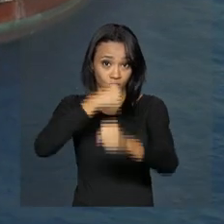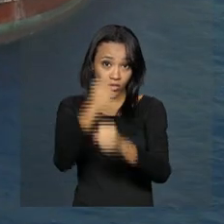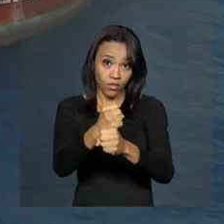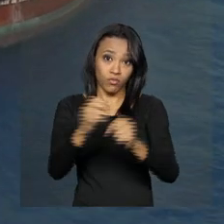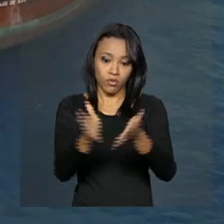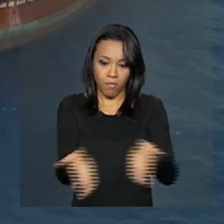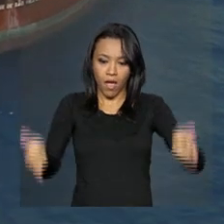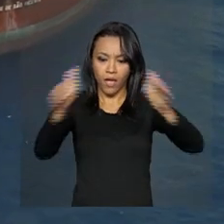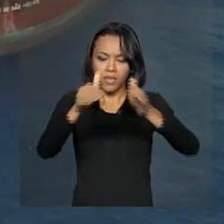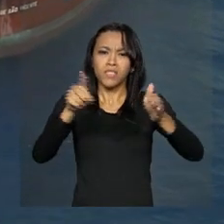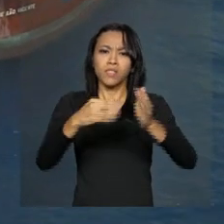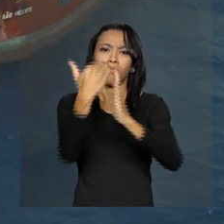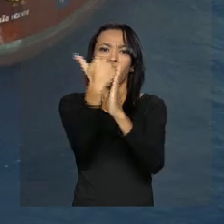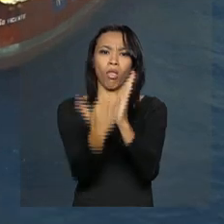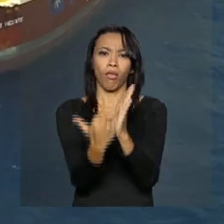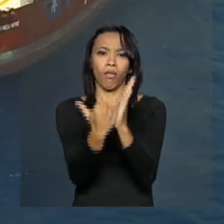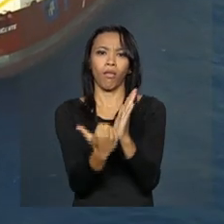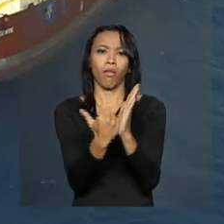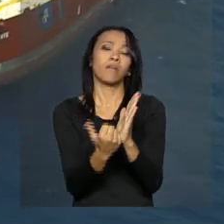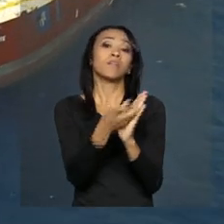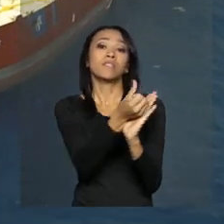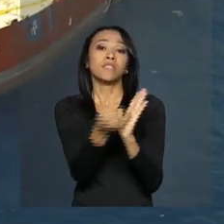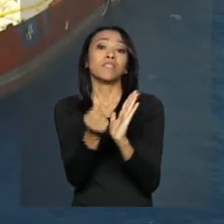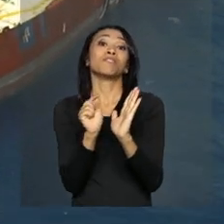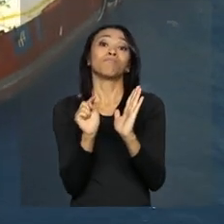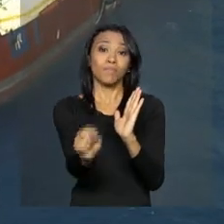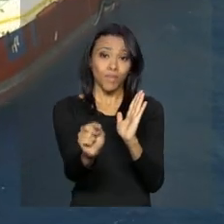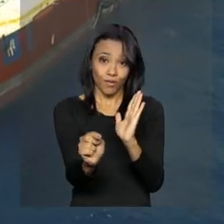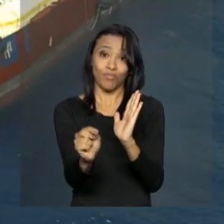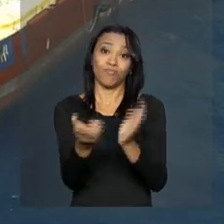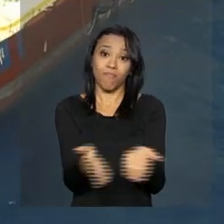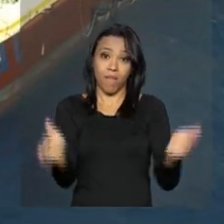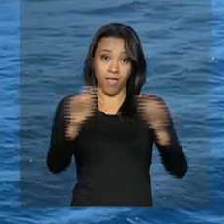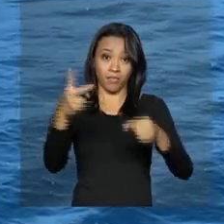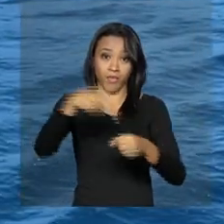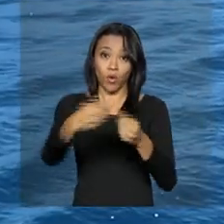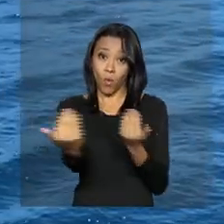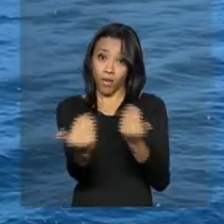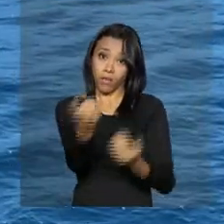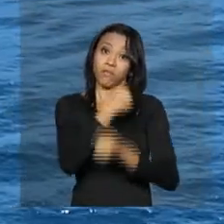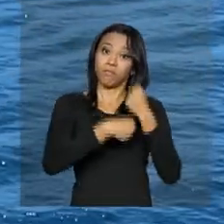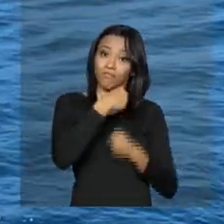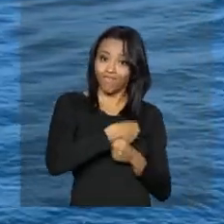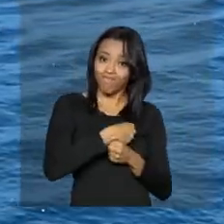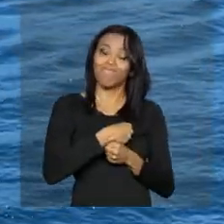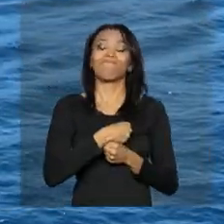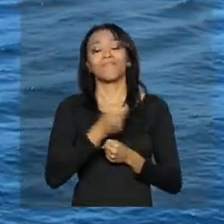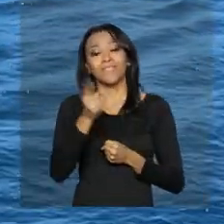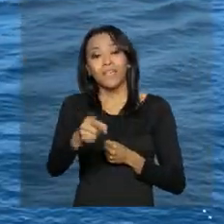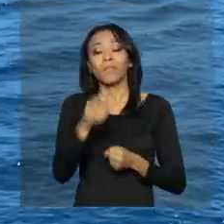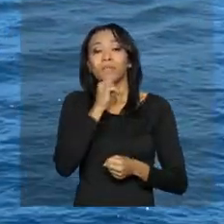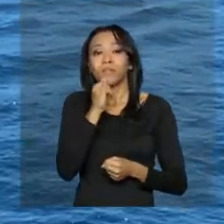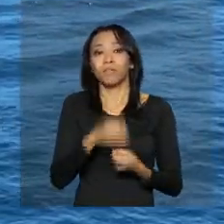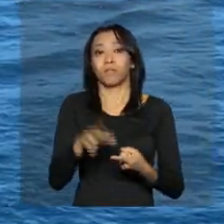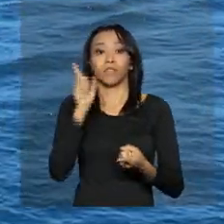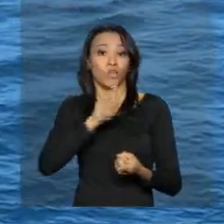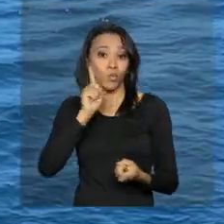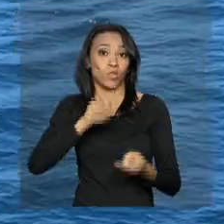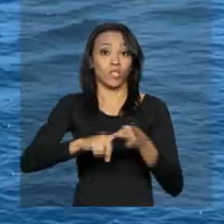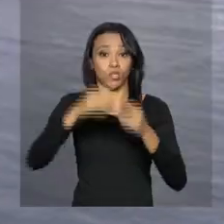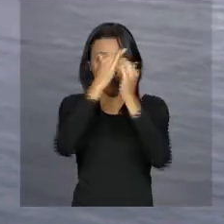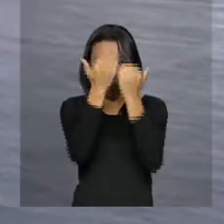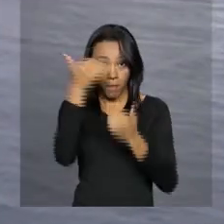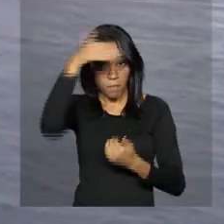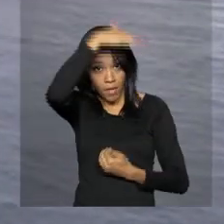o que representa uma queda de 600 mil barris em relação ao ano passado. Individualmente, Estados Unidos, México,